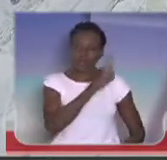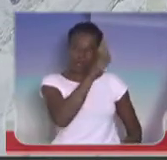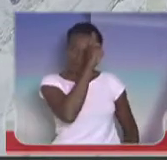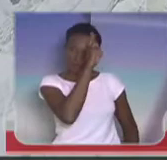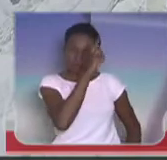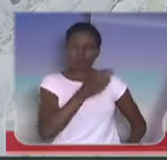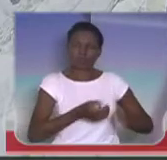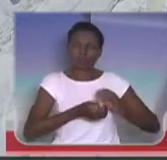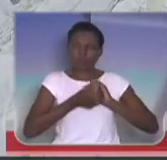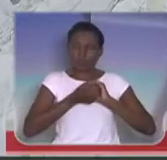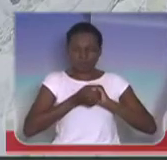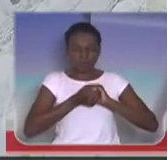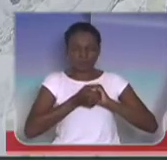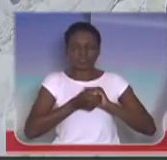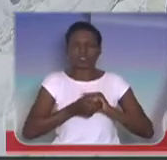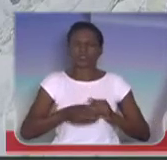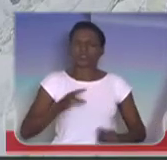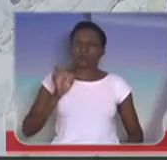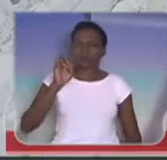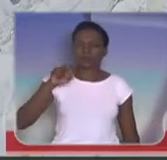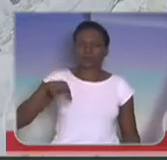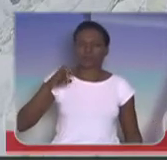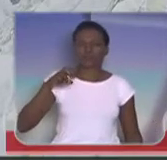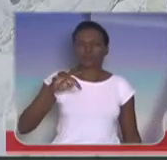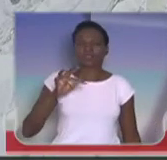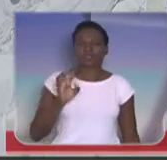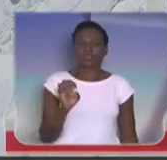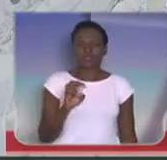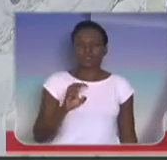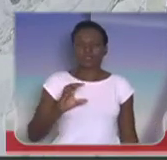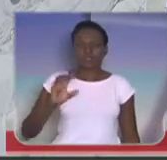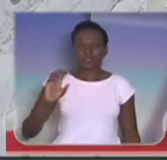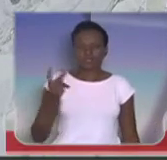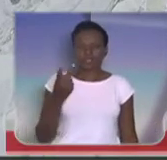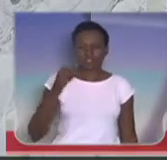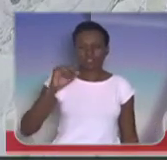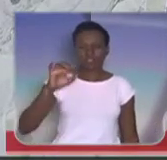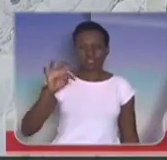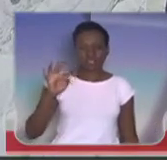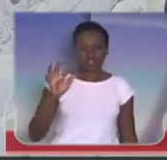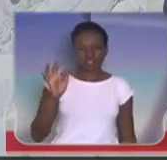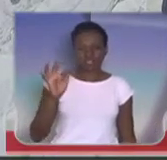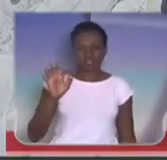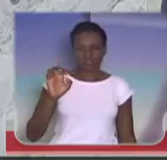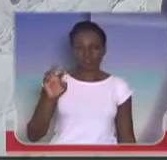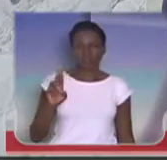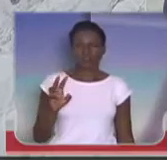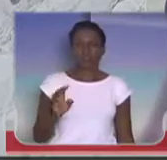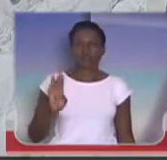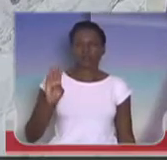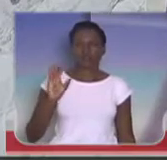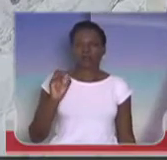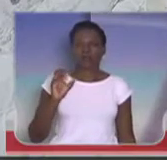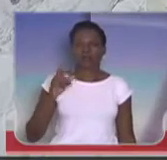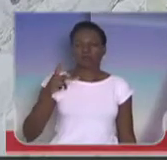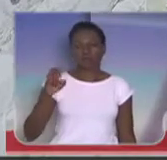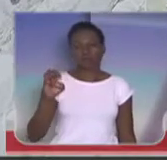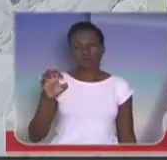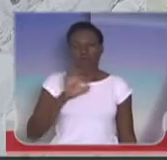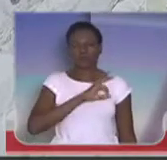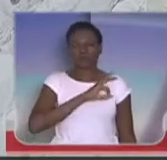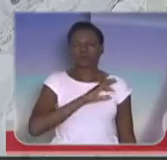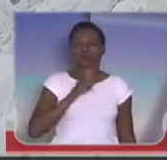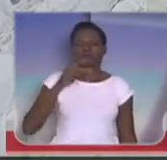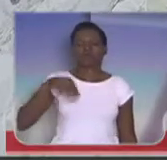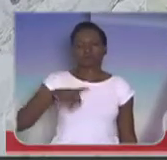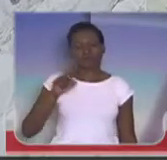fazendo uma homenagem ao tenente Schaefer do BOP, da Polícia Militar do Mato Grosso. E é isso aí que eu venho trazer diariamente aos